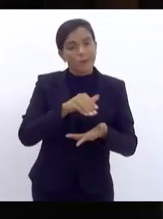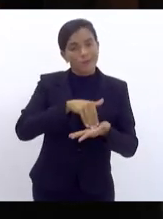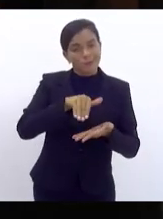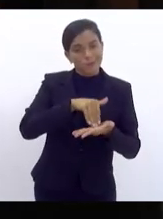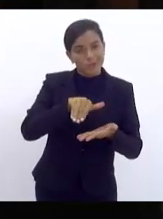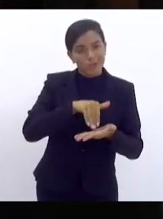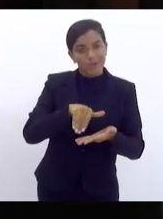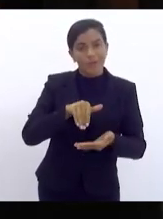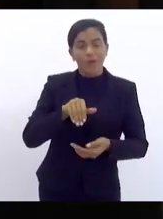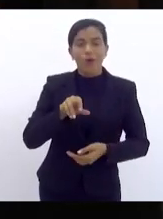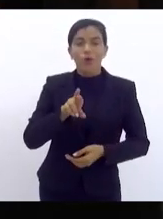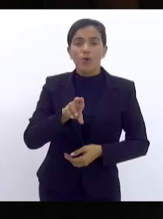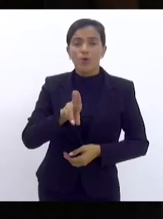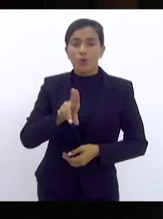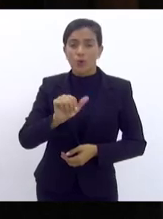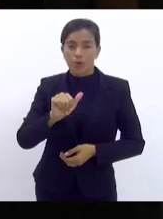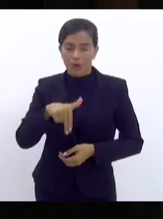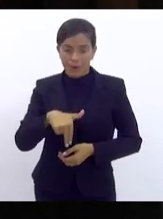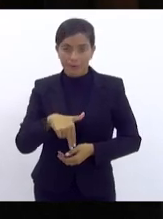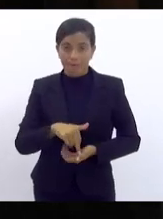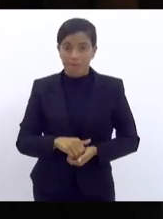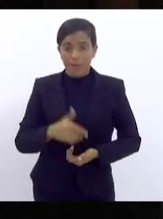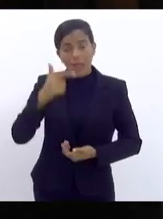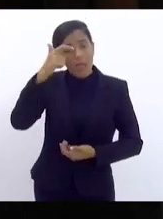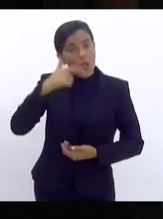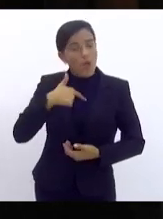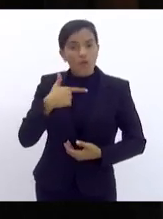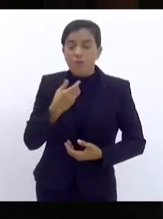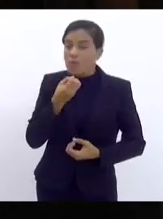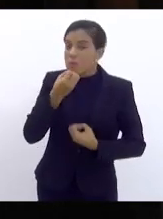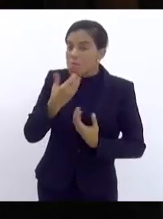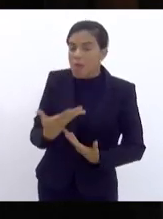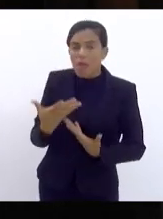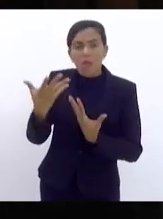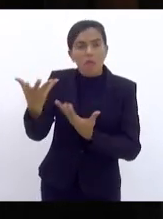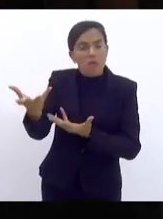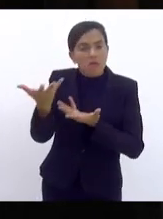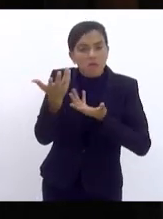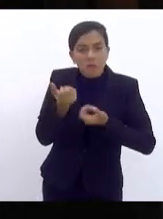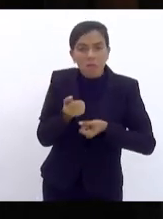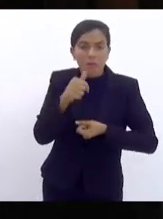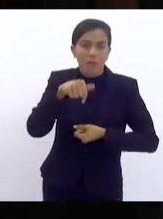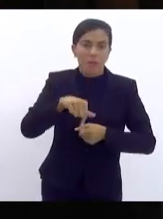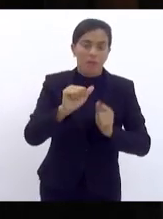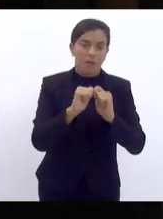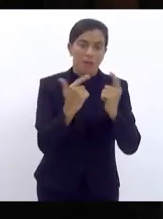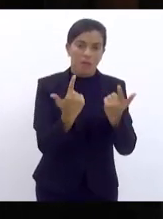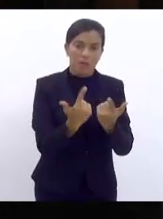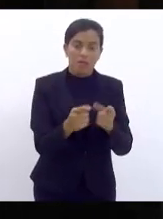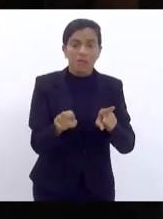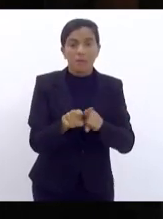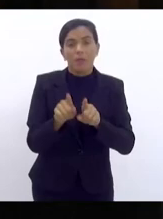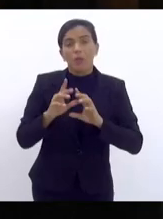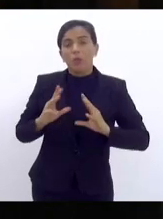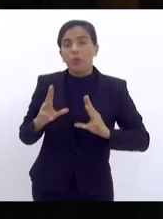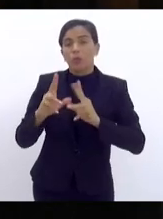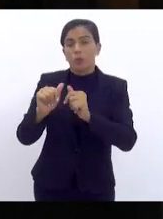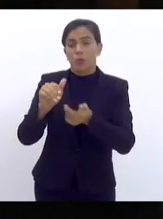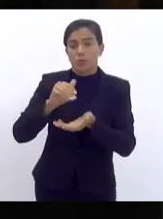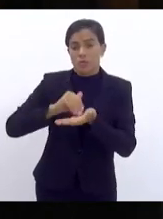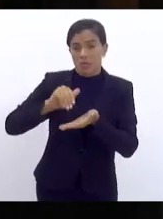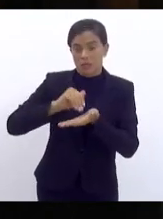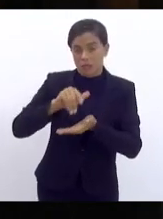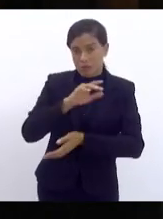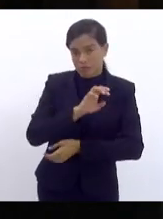Uruan, que me recebeu muito bem, fui muito bem recebido aqui por todos nessa casa e todos os secretários de Estado.